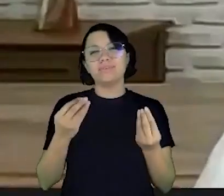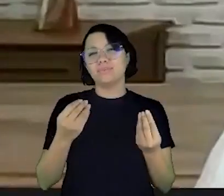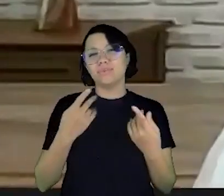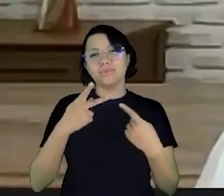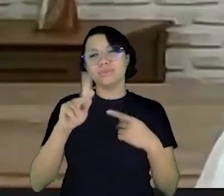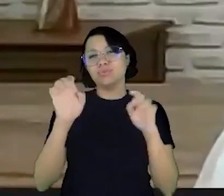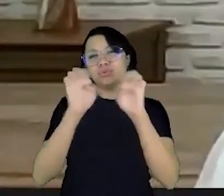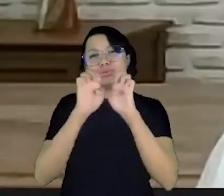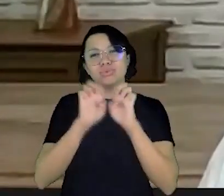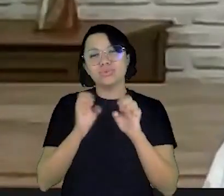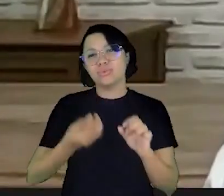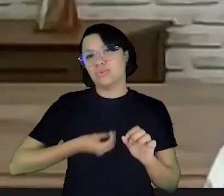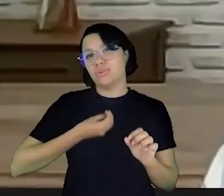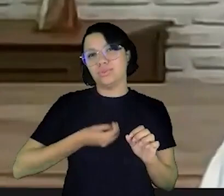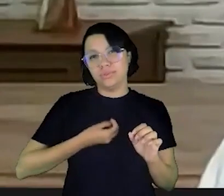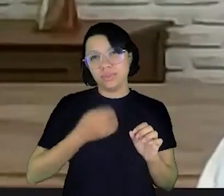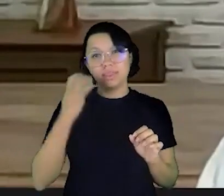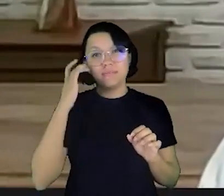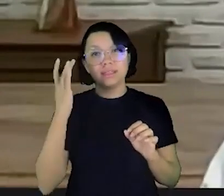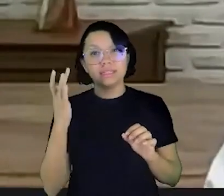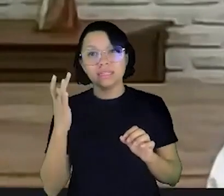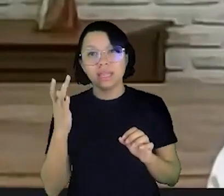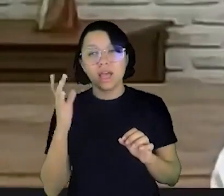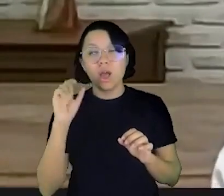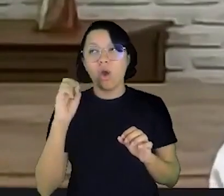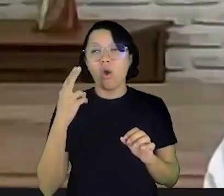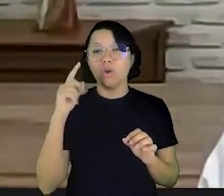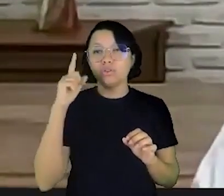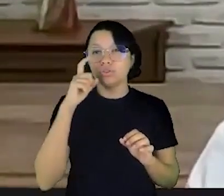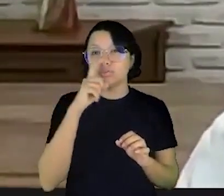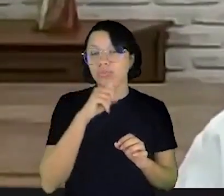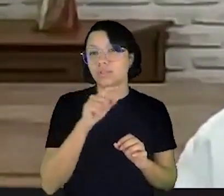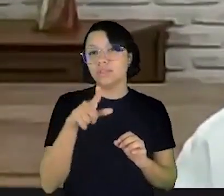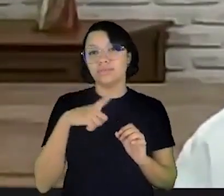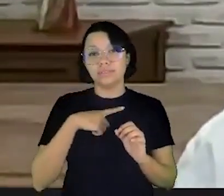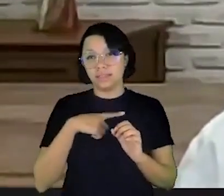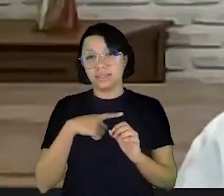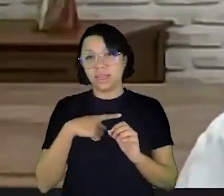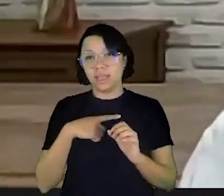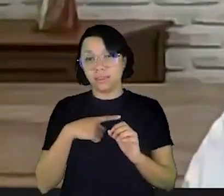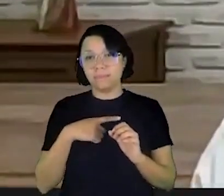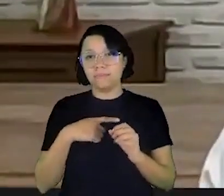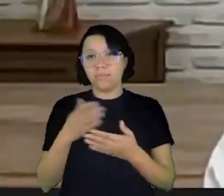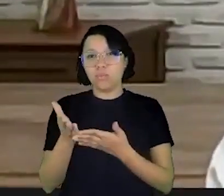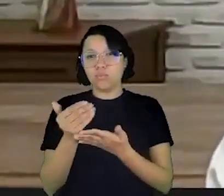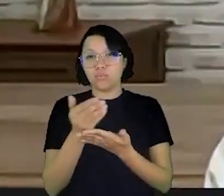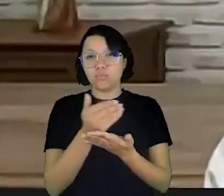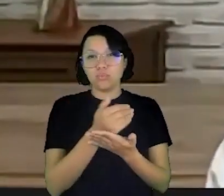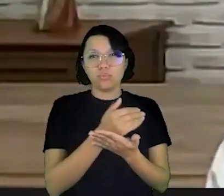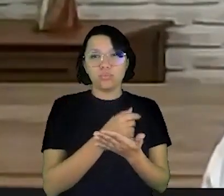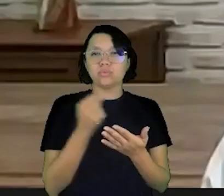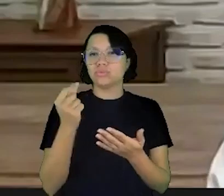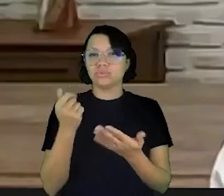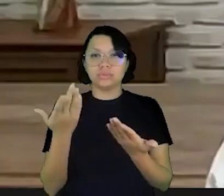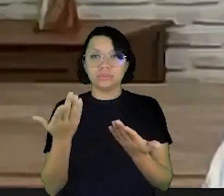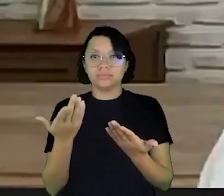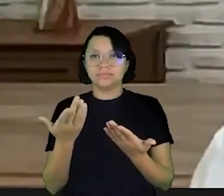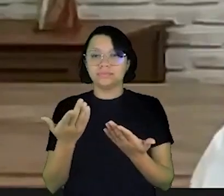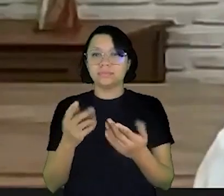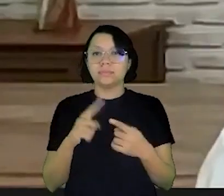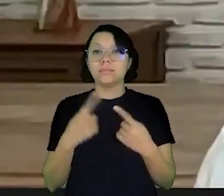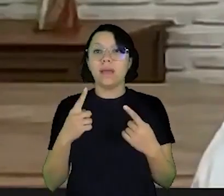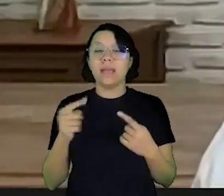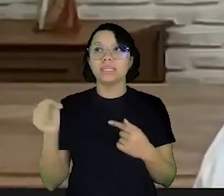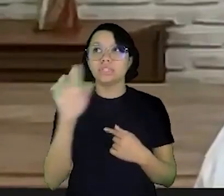depende muito da sua estrutura de vida depende muito da facilidade ou da dificuldade que você tenha para reunir